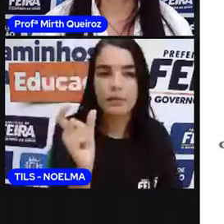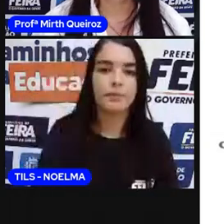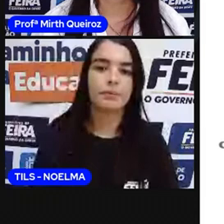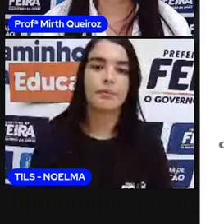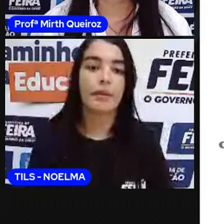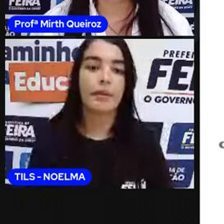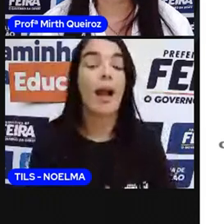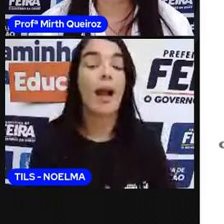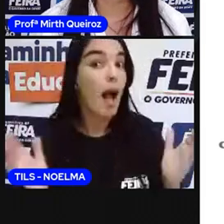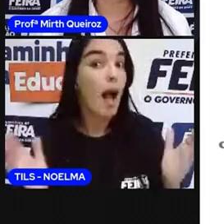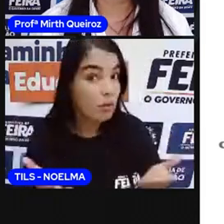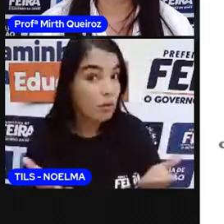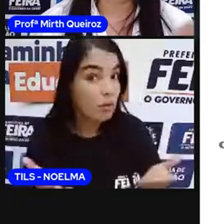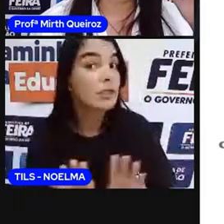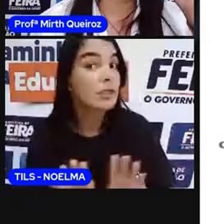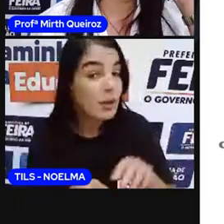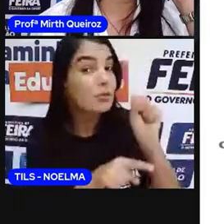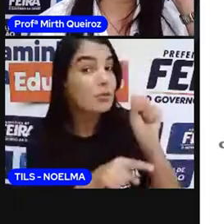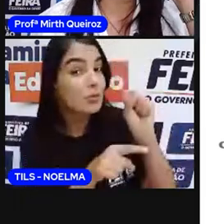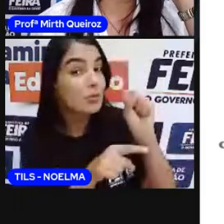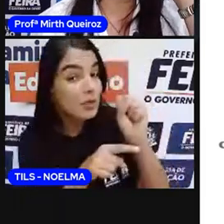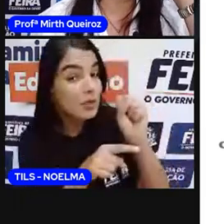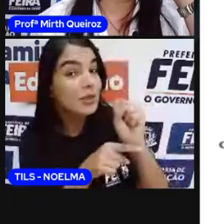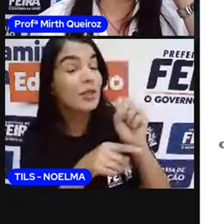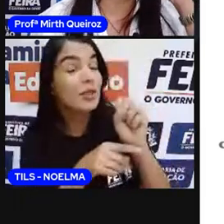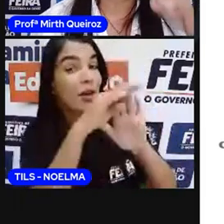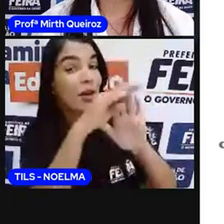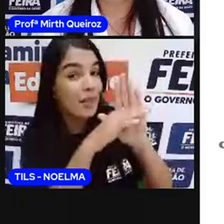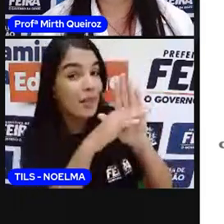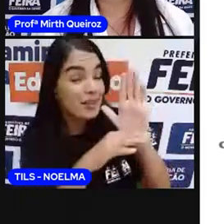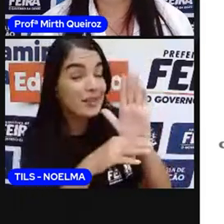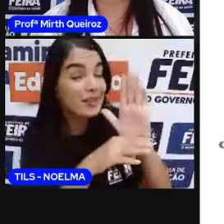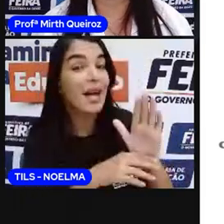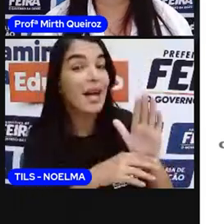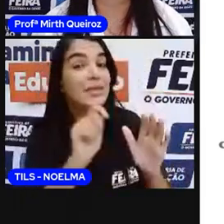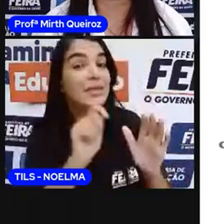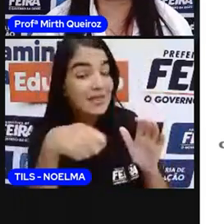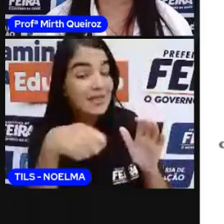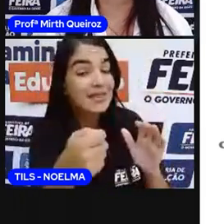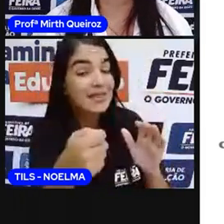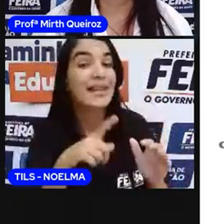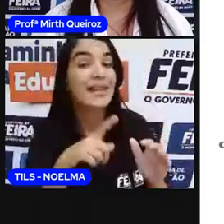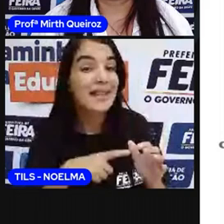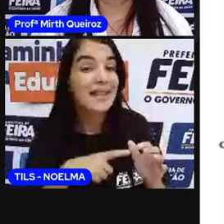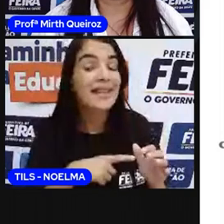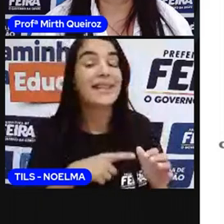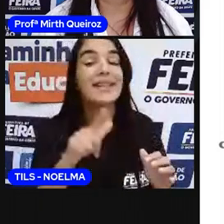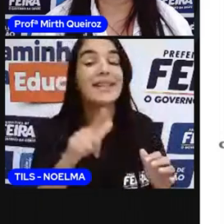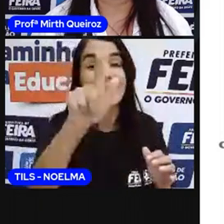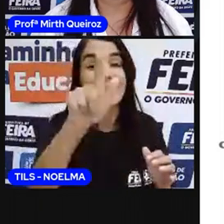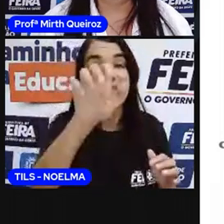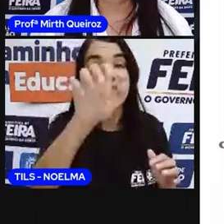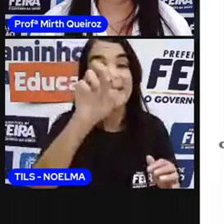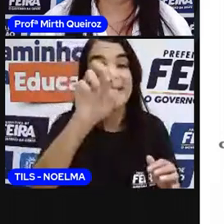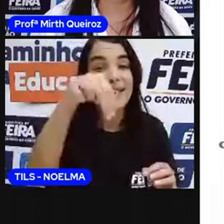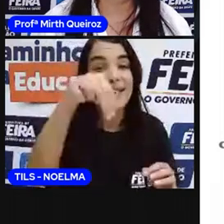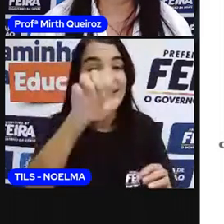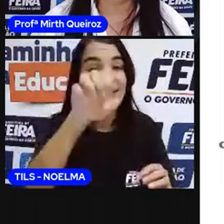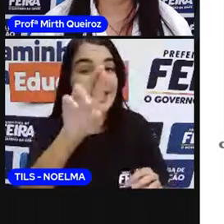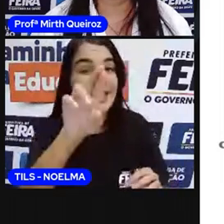Os substantivos, eles também são classificados de acordo com o gênero. Como a gente viu na outra aula, ele pode ser